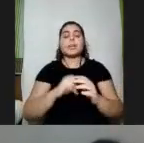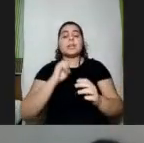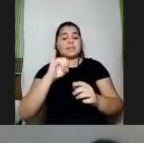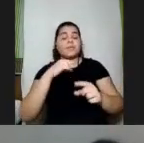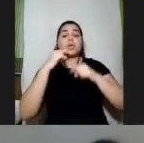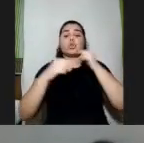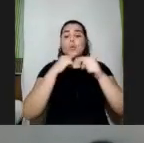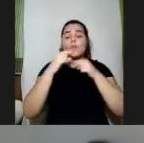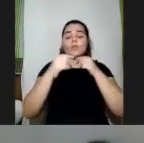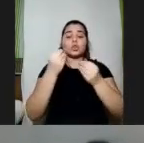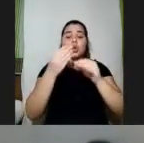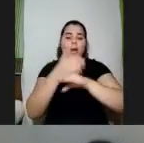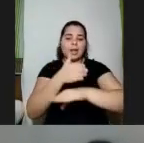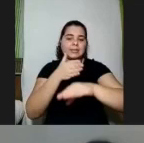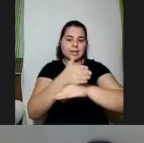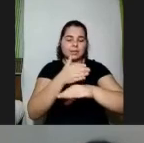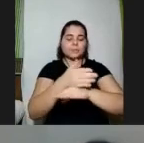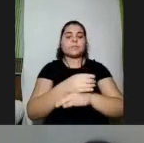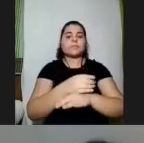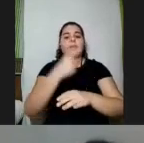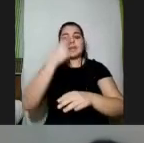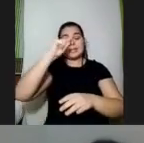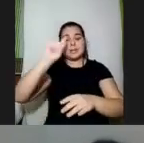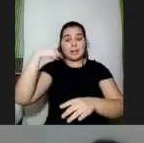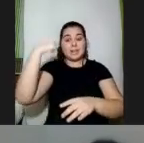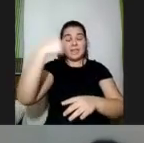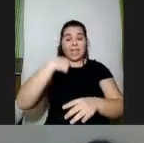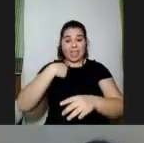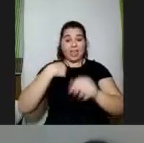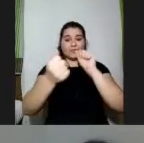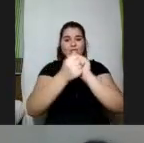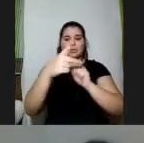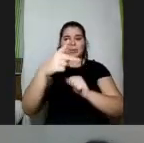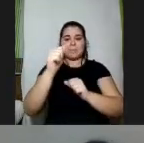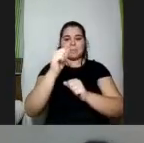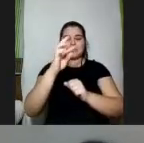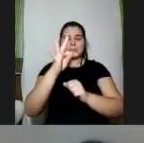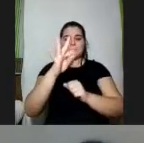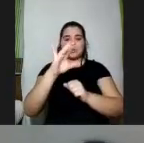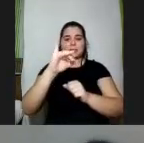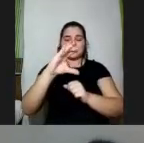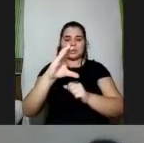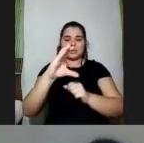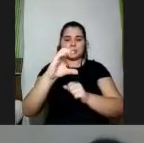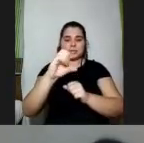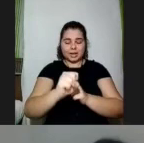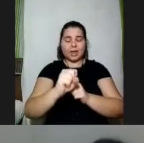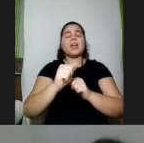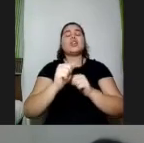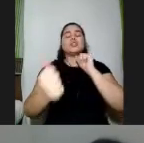é isso faltou alguma coisa semana que vem sou eu e a Patrícia dando todo mundo dando palinha no encontro de todo mundo